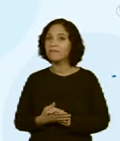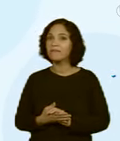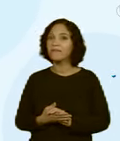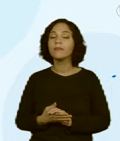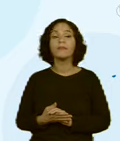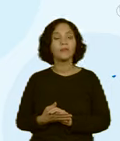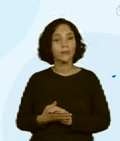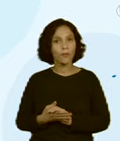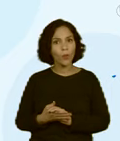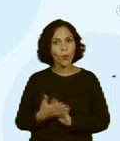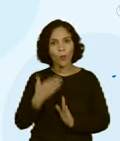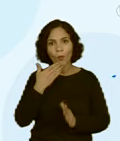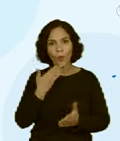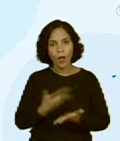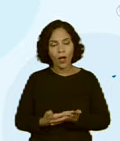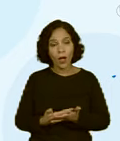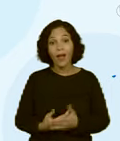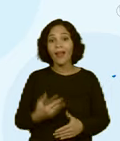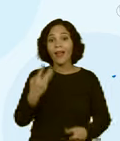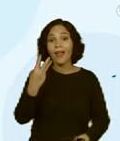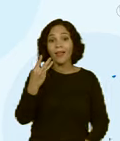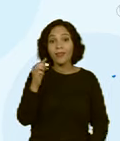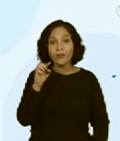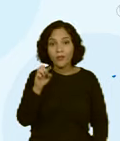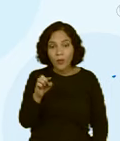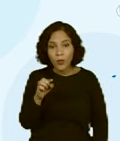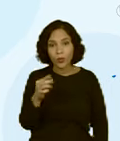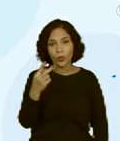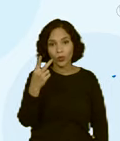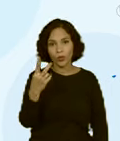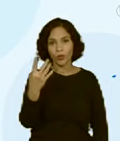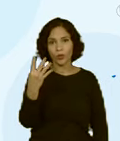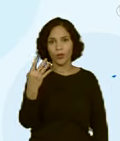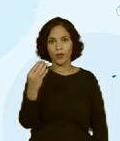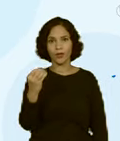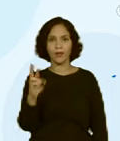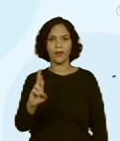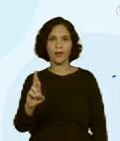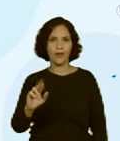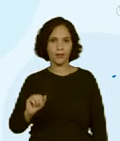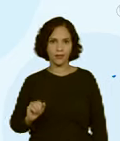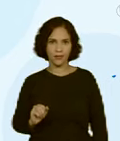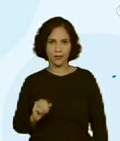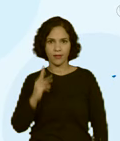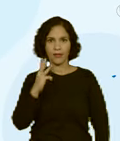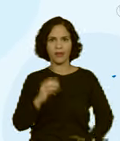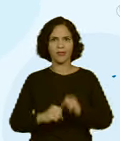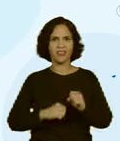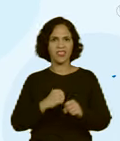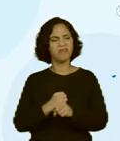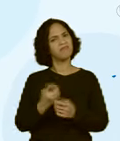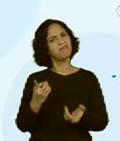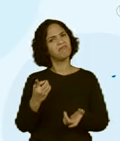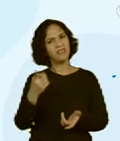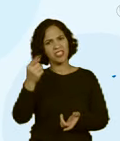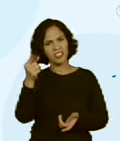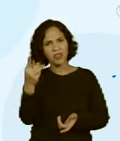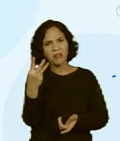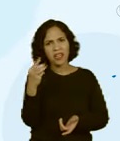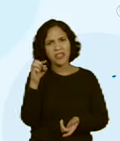R$.240,00 em três anos, tá? O que dá para fazer com R$